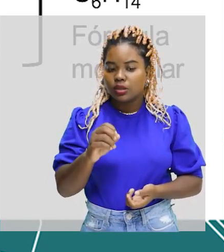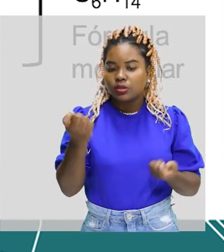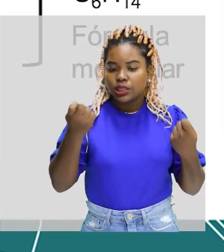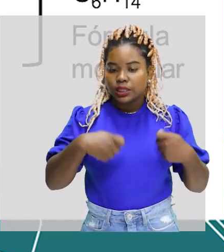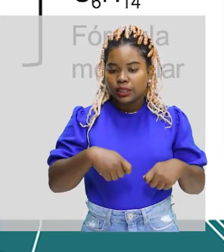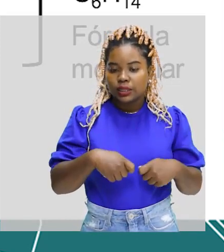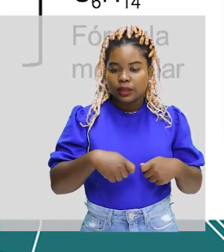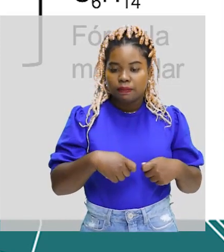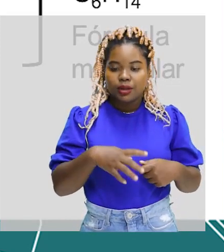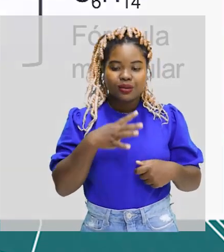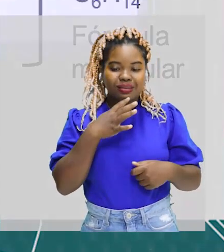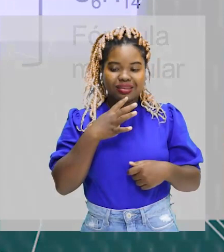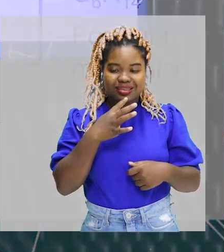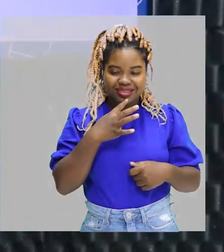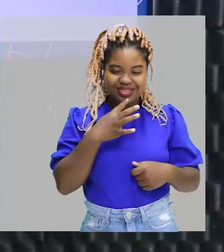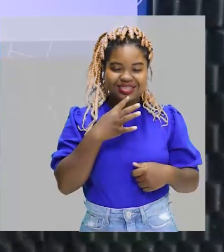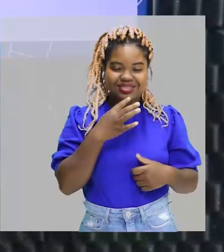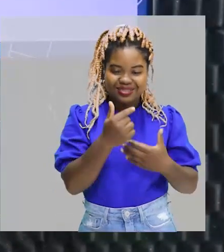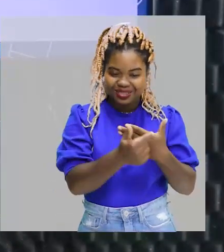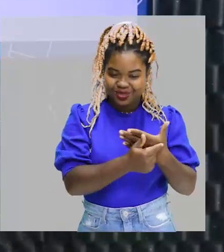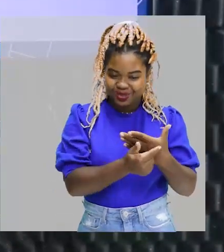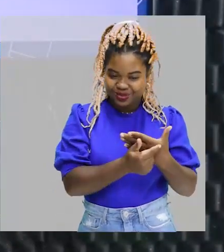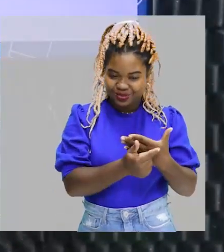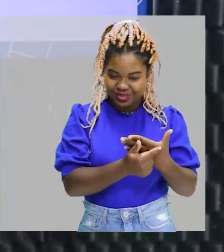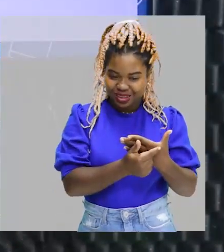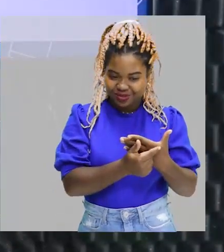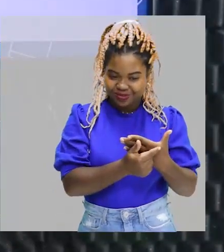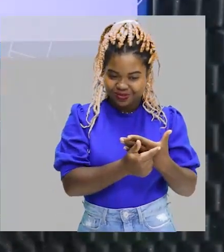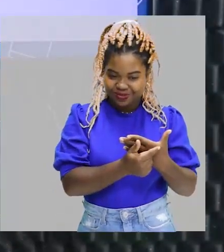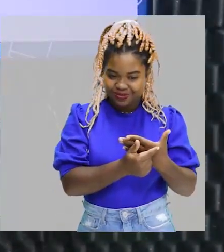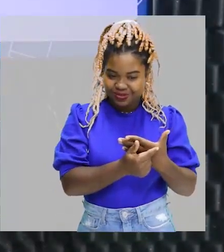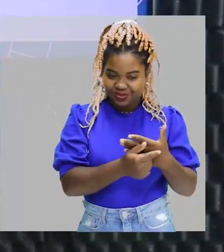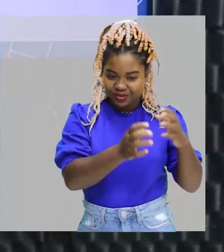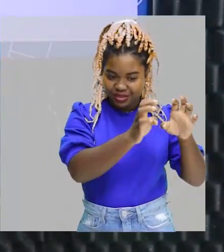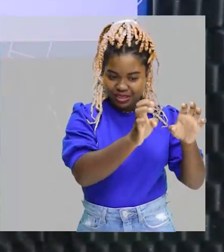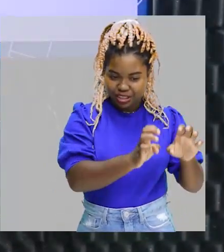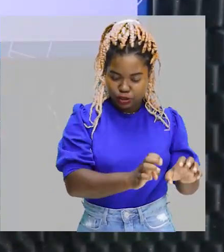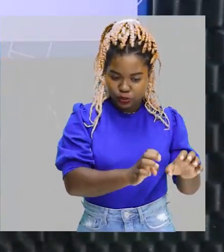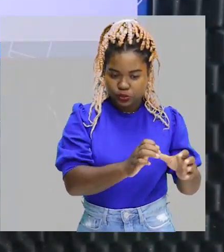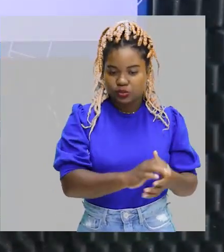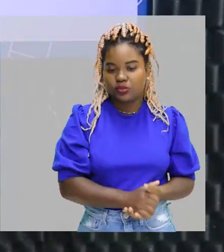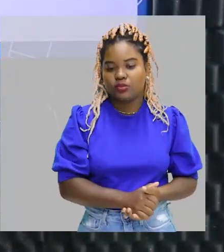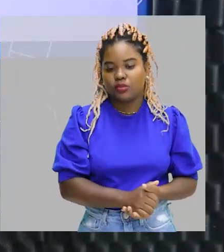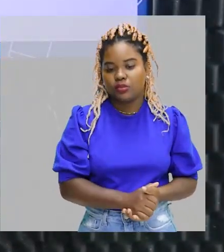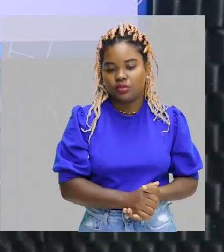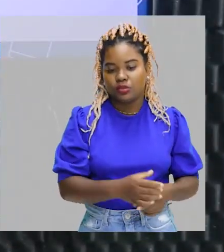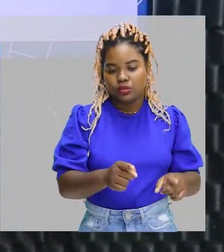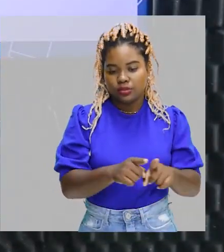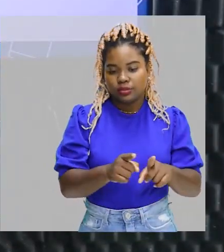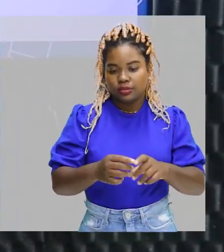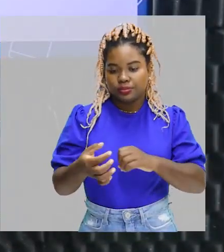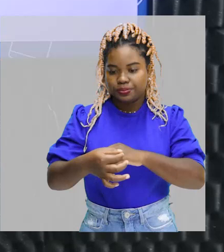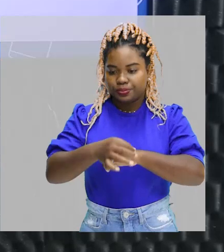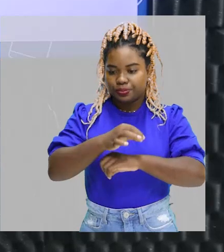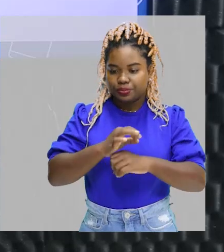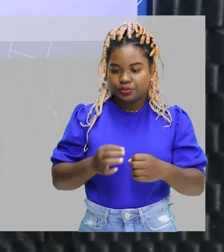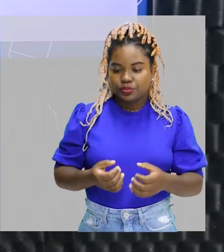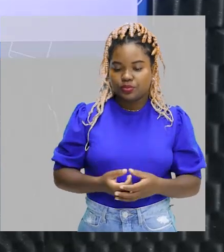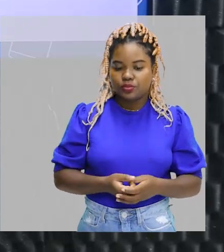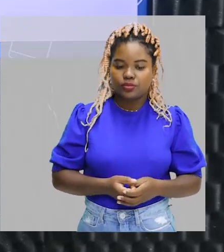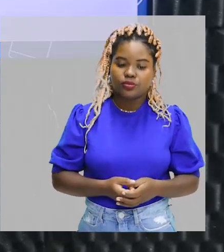possível determinar suas fórmulas, tanto a fórmula estrutural quanto a fórmula molecular.